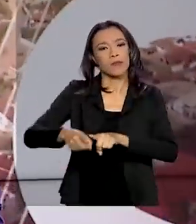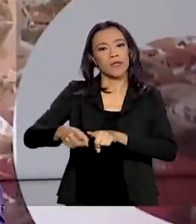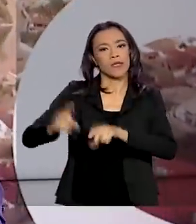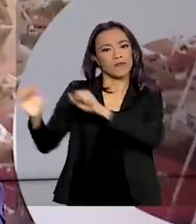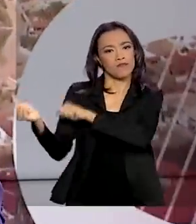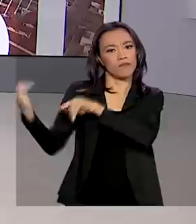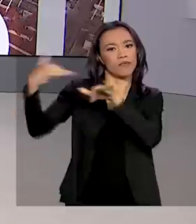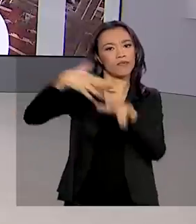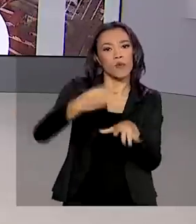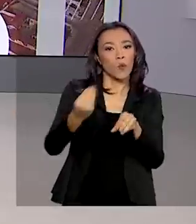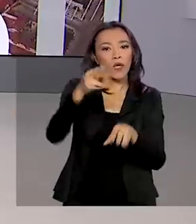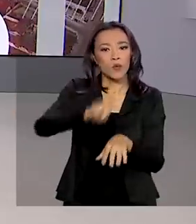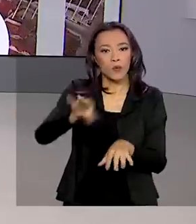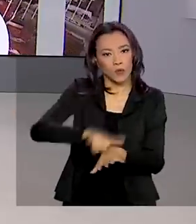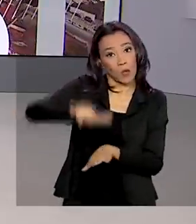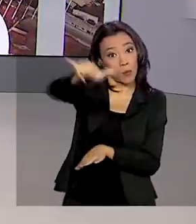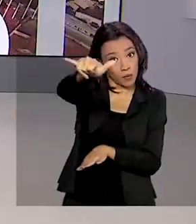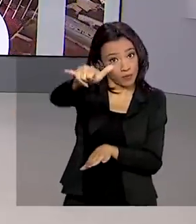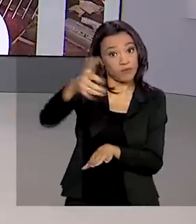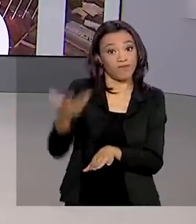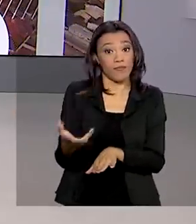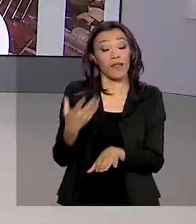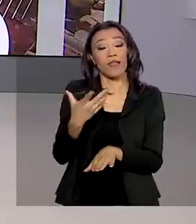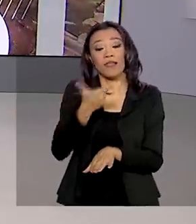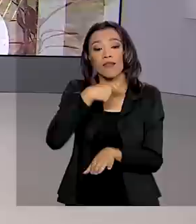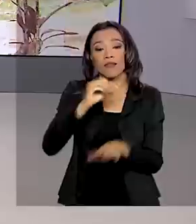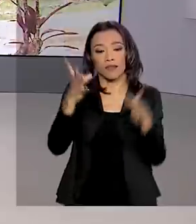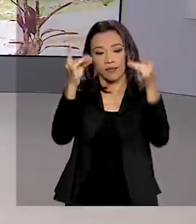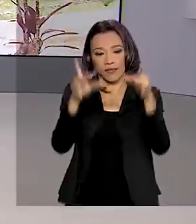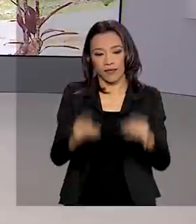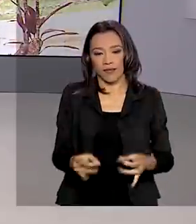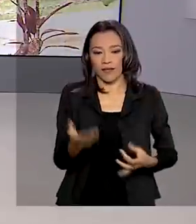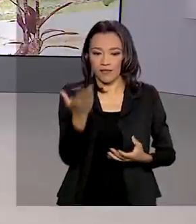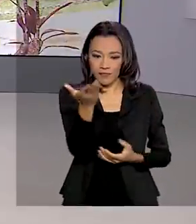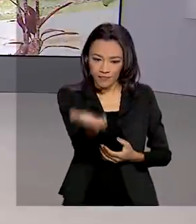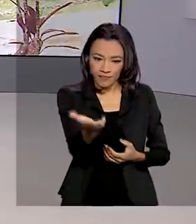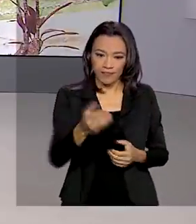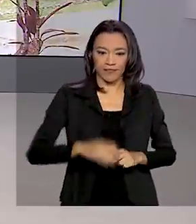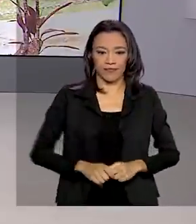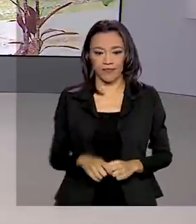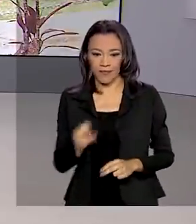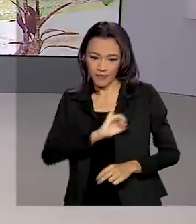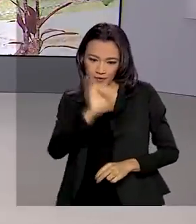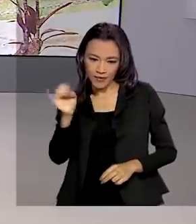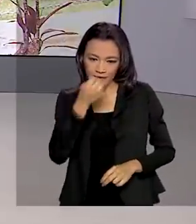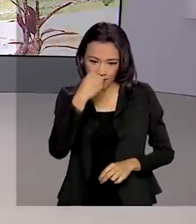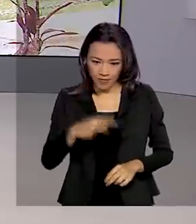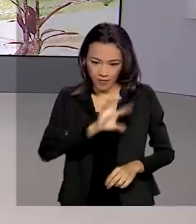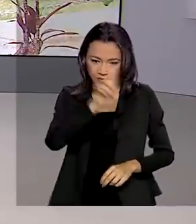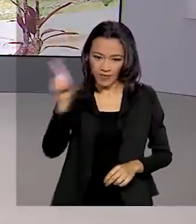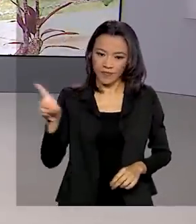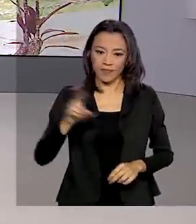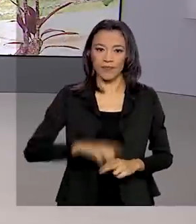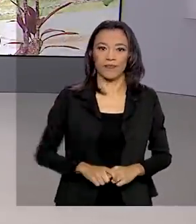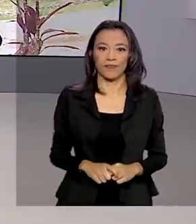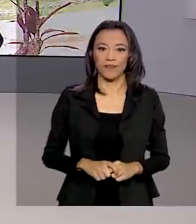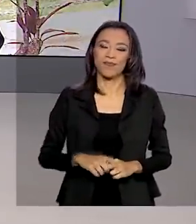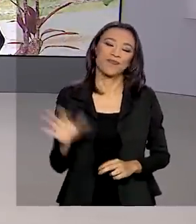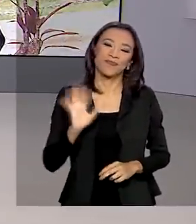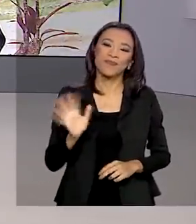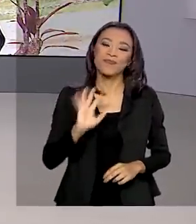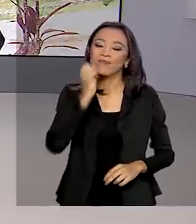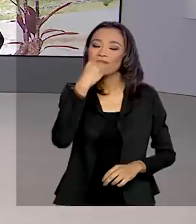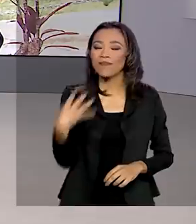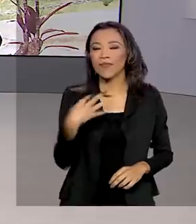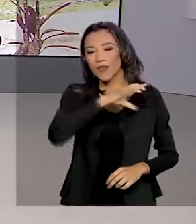aeroportos. Quem conta os detalhes para a gente é o repórter Glauco de Queiroz. Oi, Glauco. Bom dia. Olá, Renata.